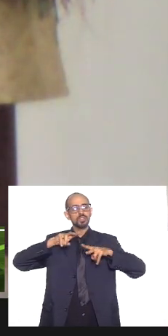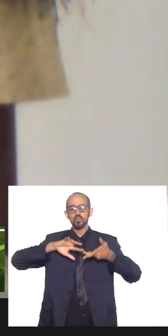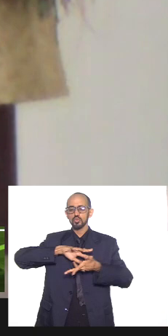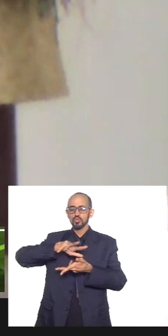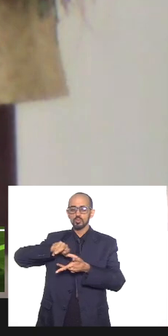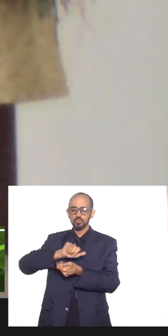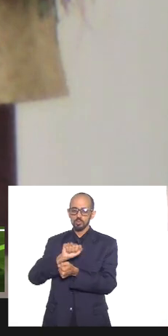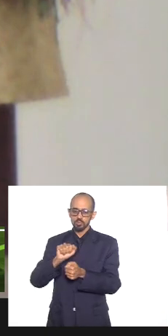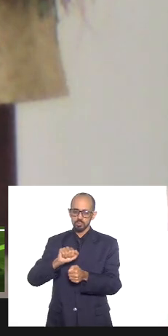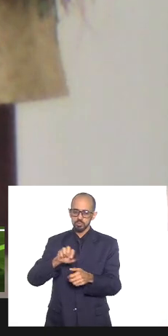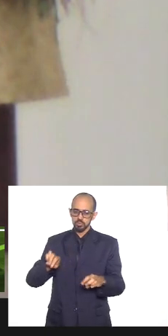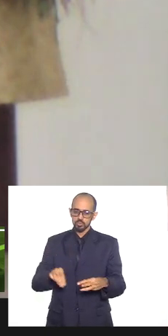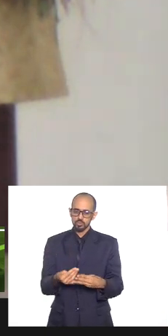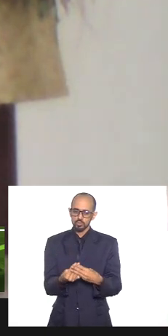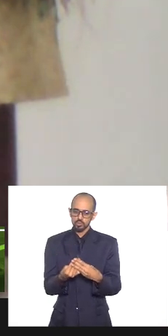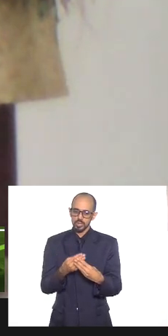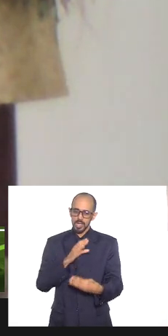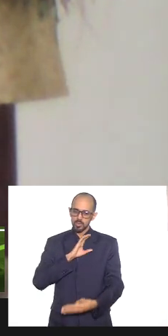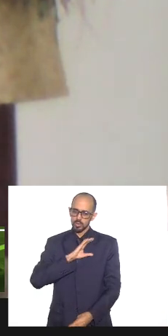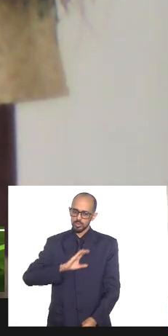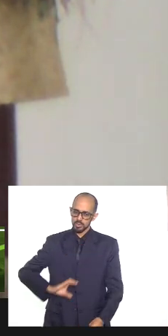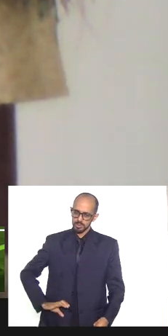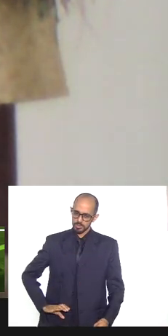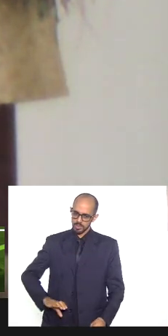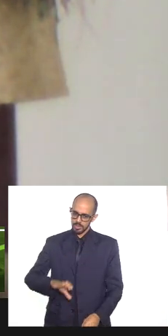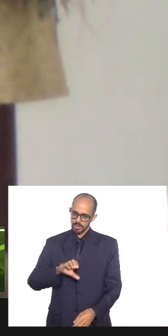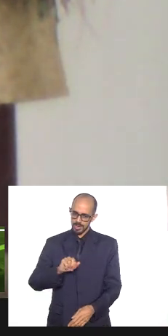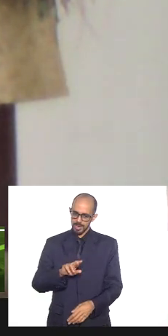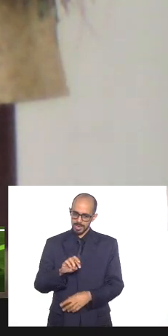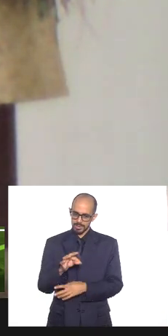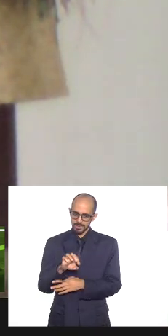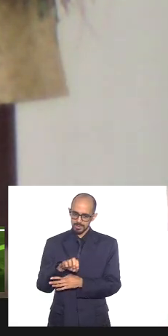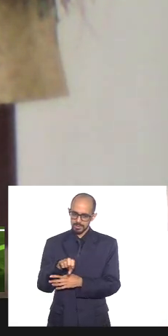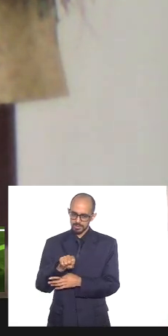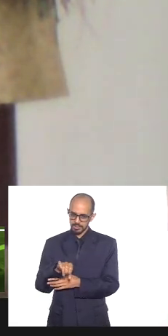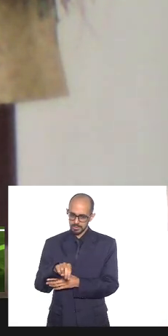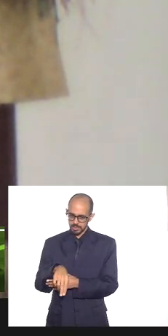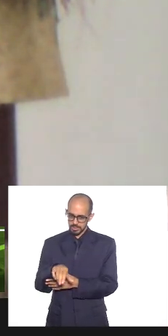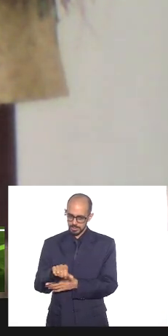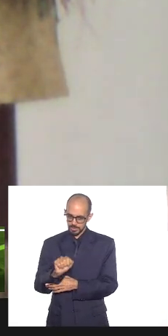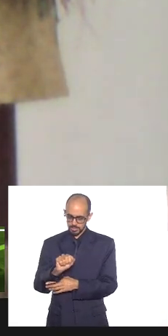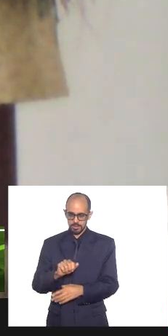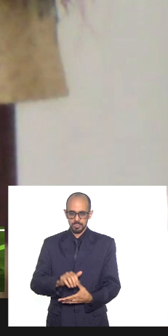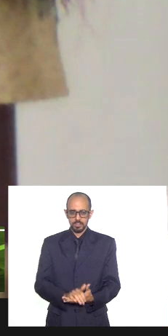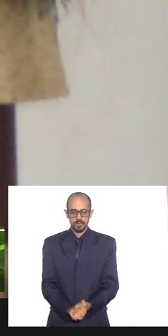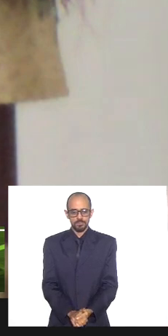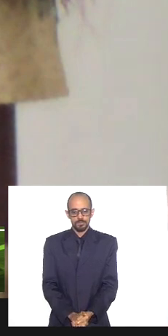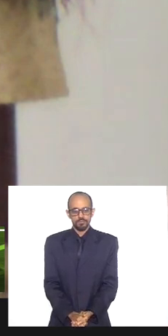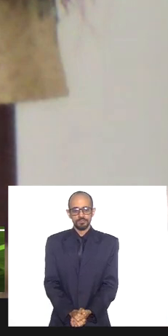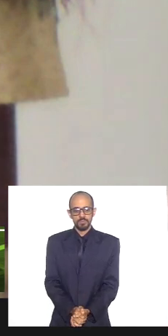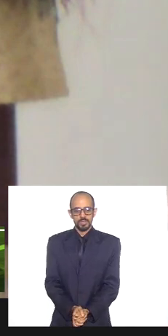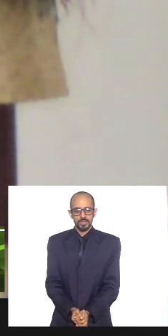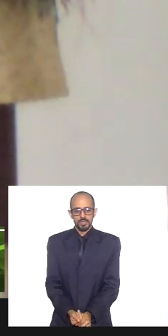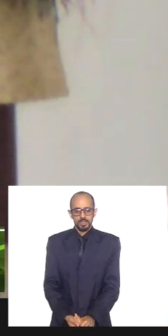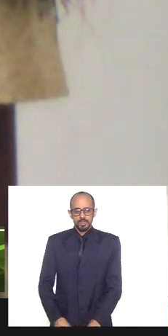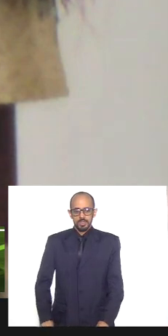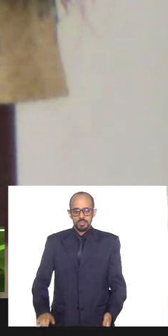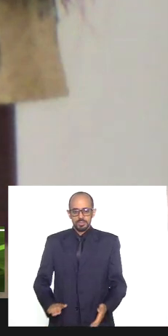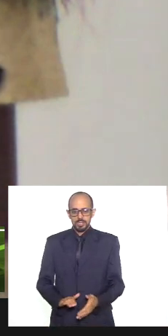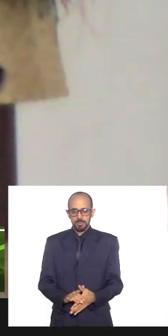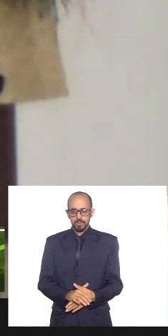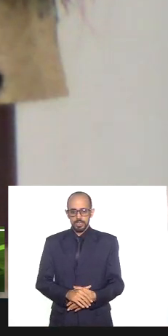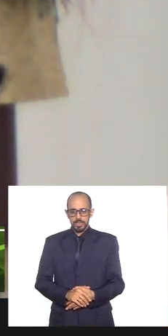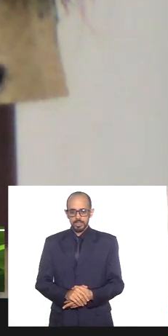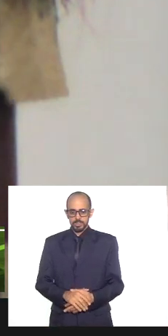-cristão cartesiano então eu queria insistir nisso né dizer que que as ações